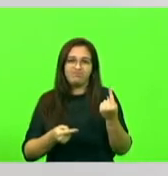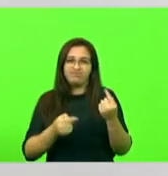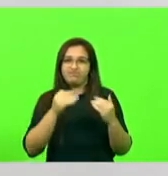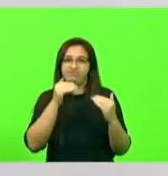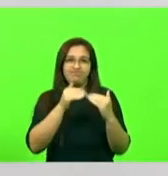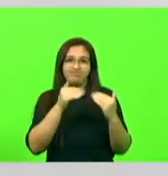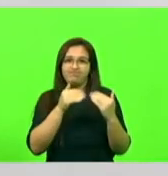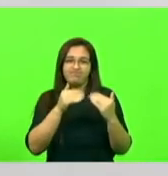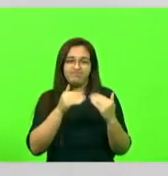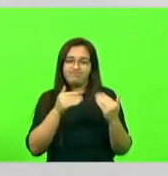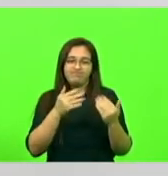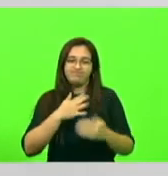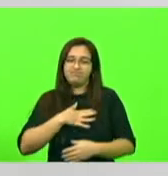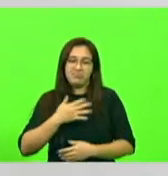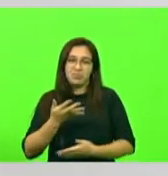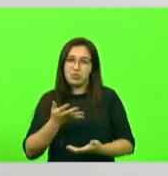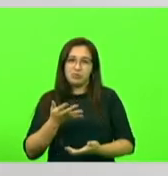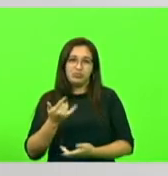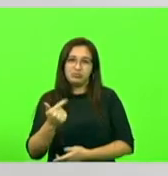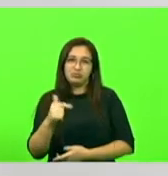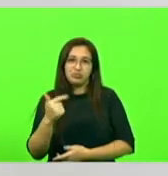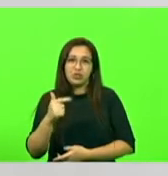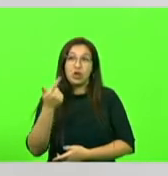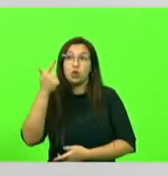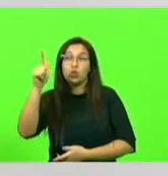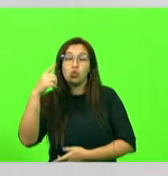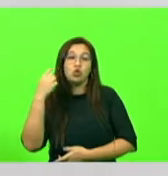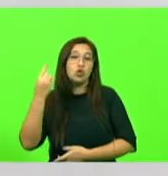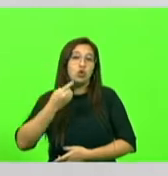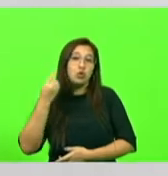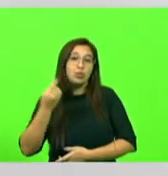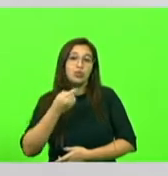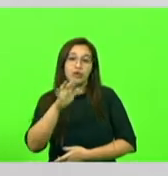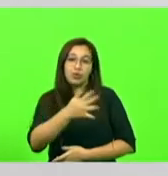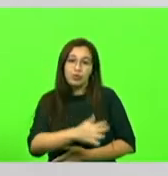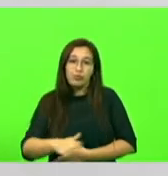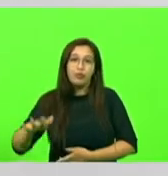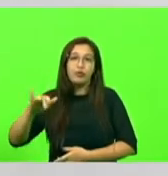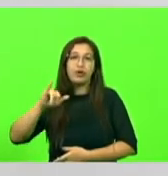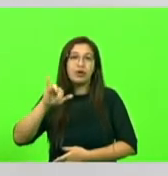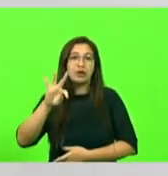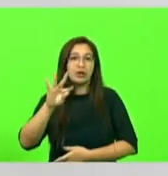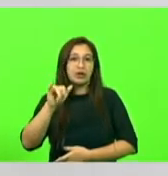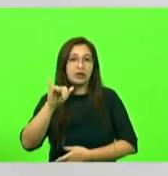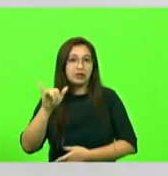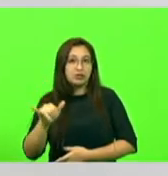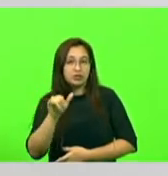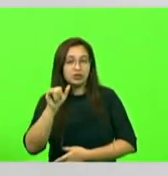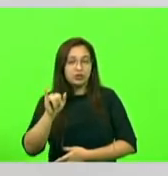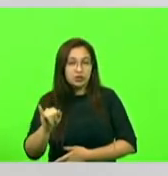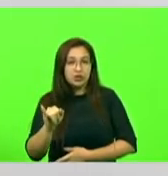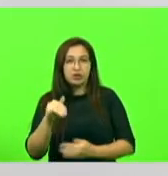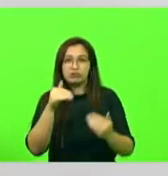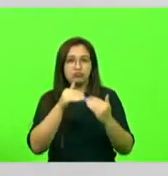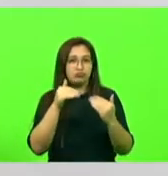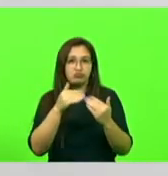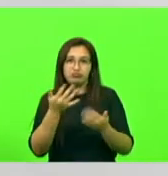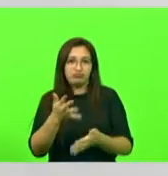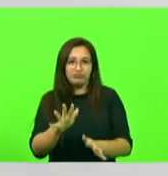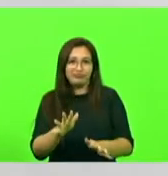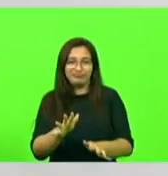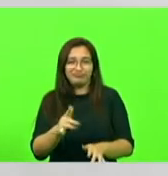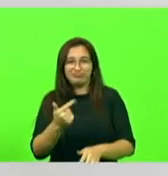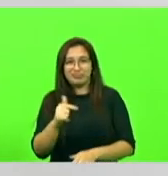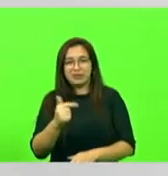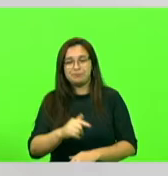aval de outros deputados do Vale do Itajaí. Dito isso, solicito a